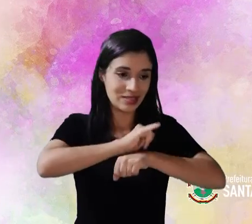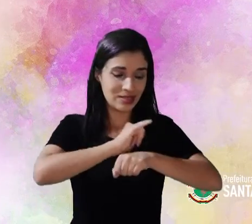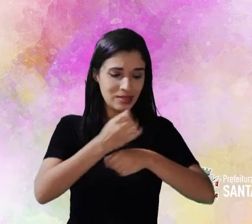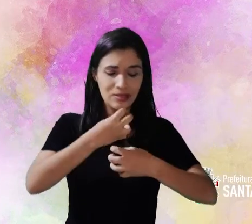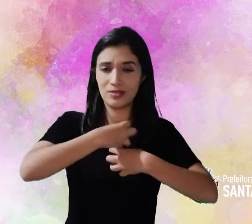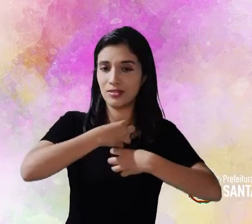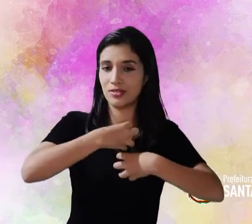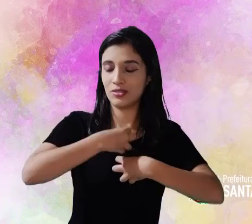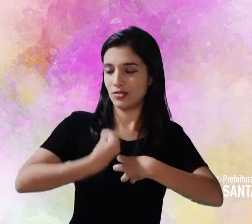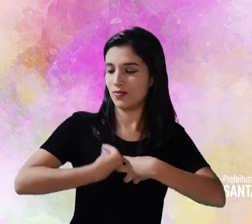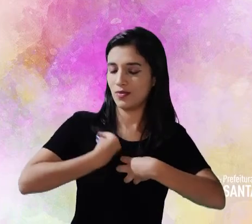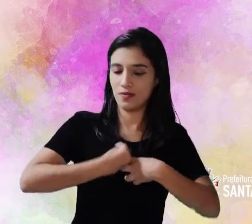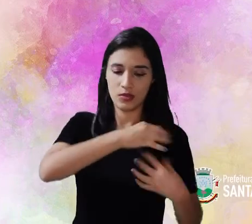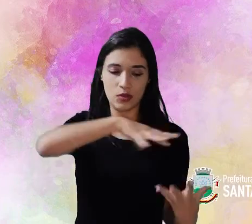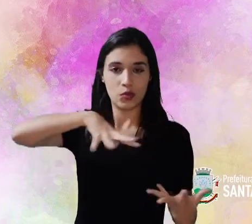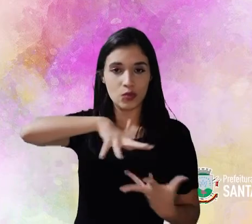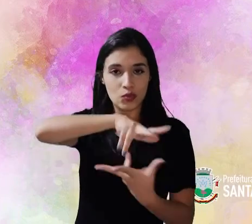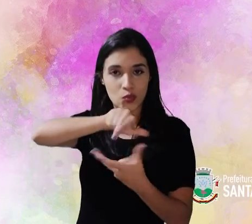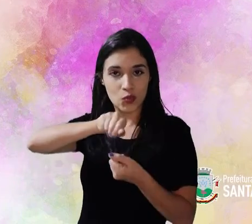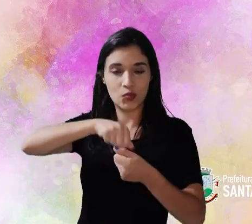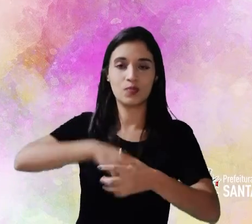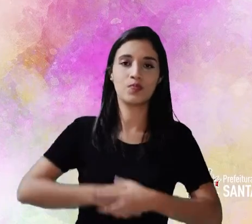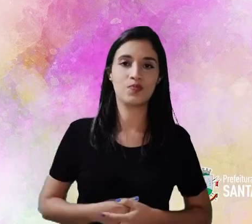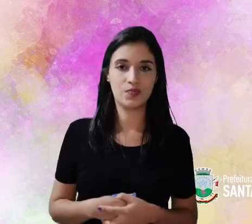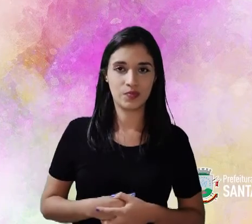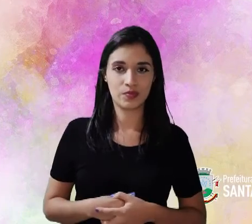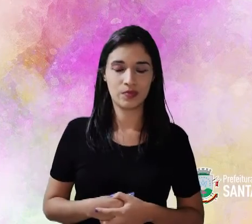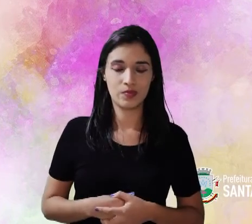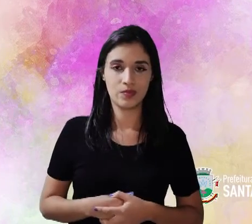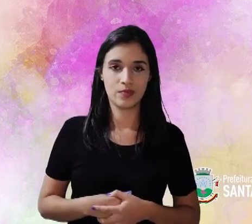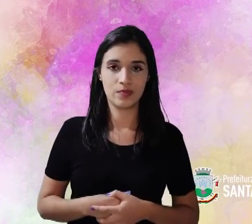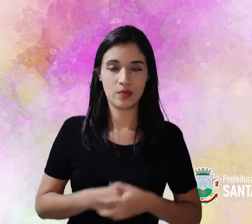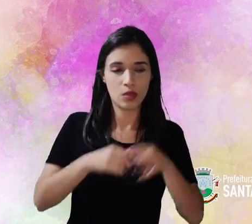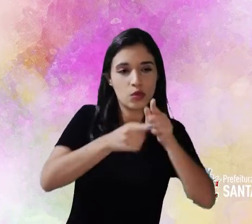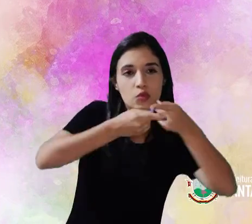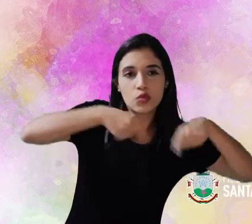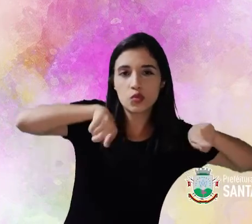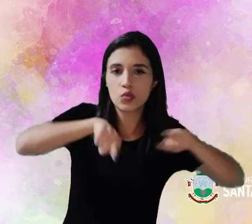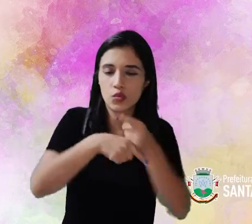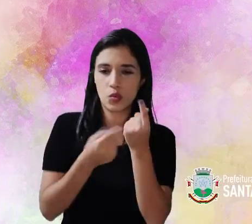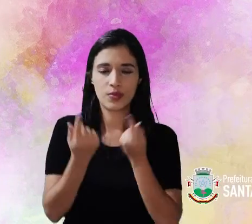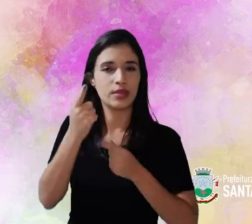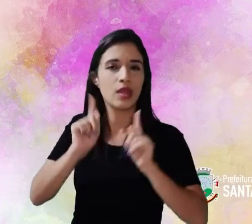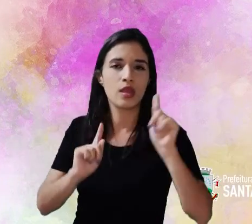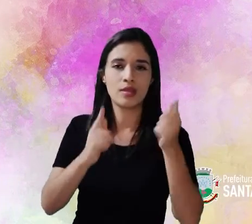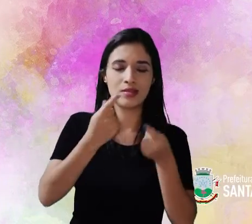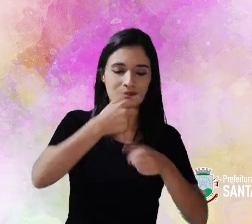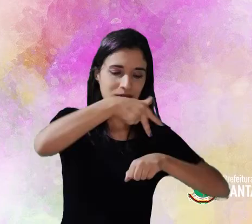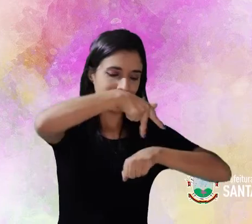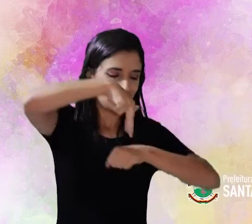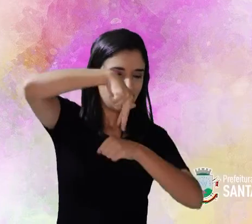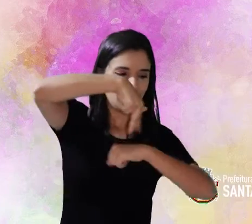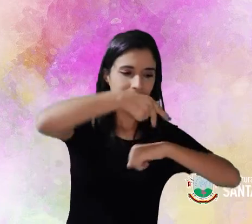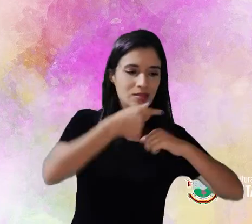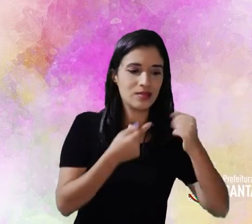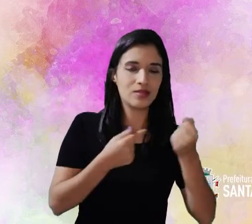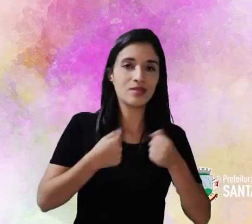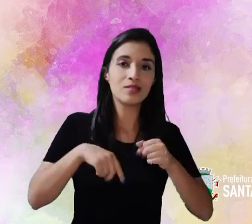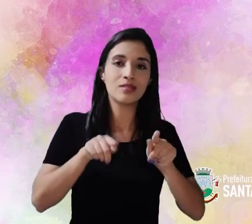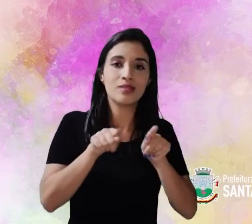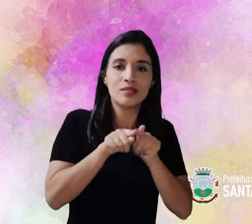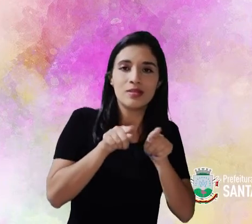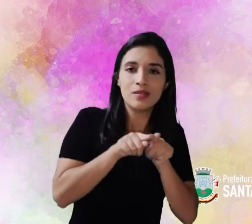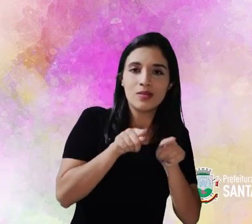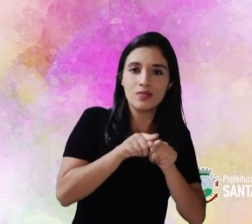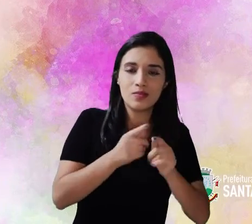formas de ser e estar no mundo à nossa volta. Com sons, traços, gestos, danças,